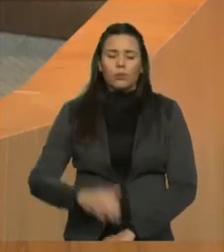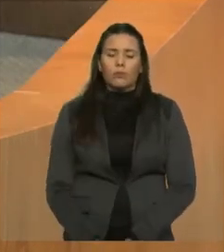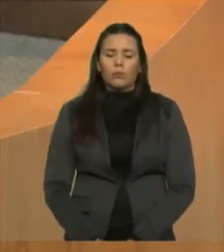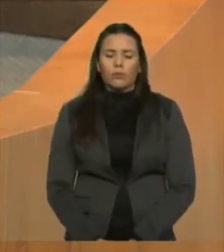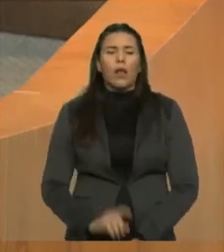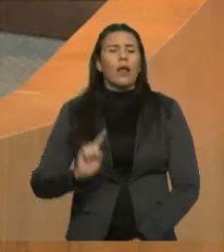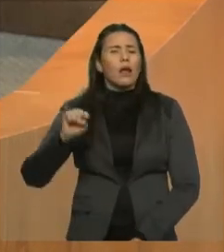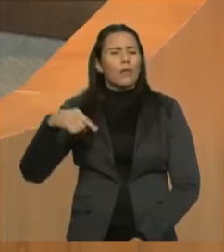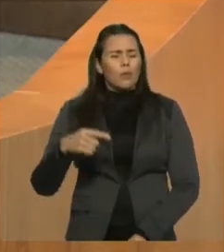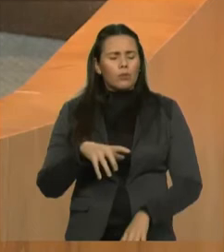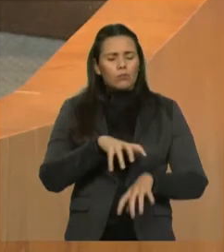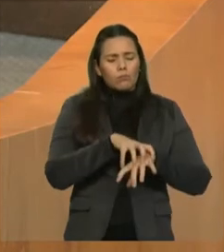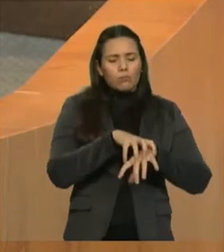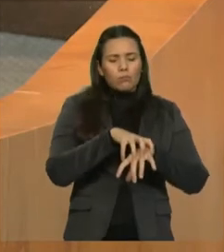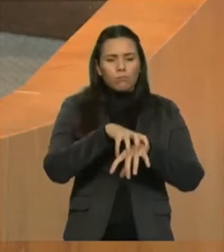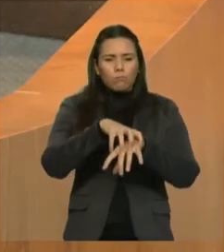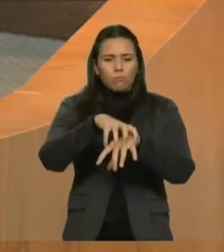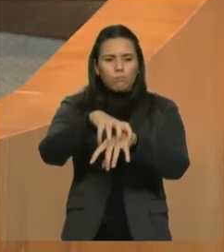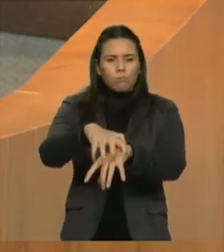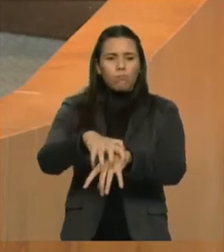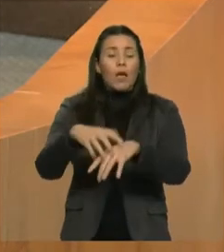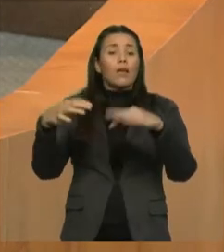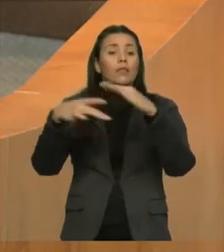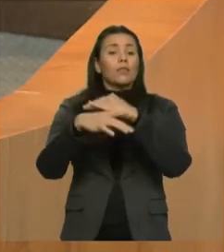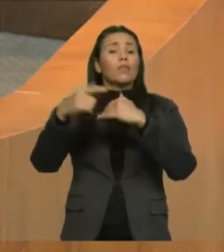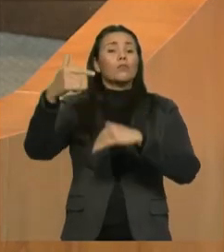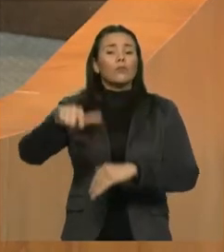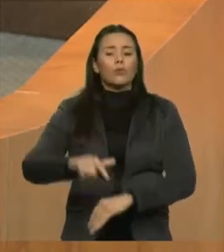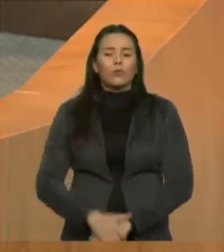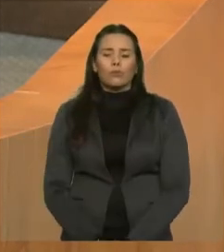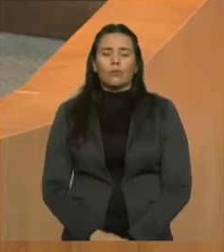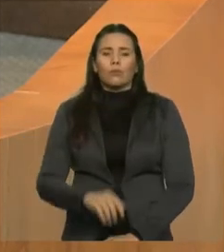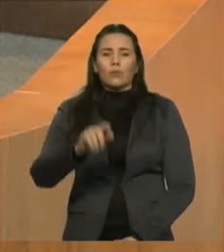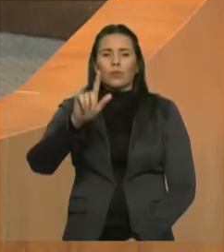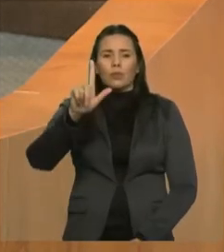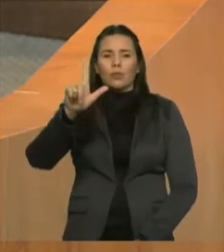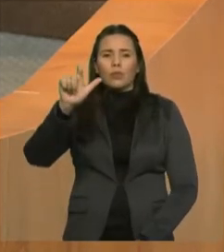quilômetros e vamos à cidade de Lago da Pedra,